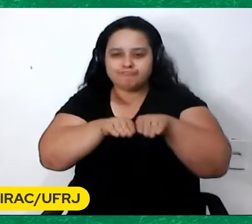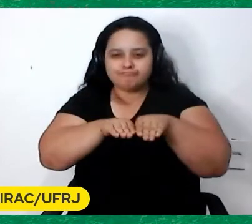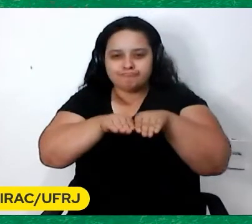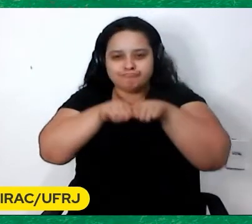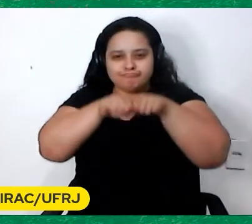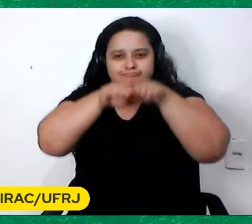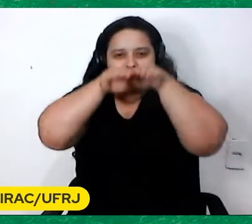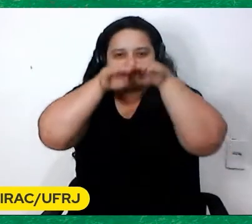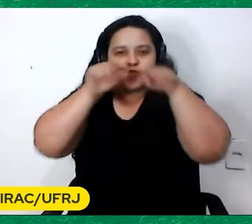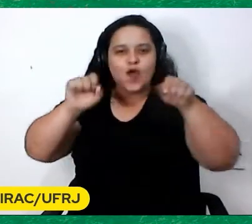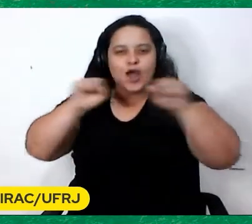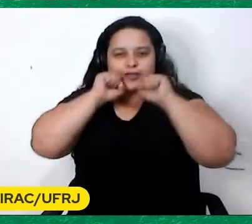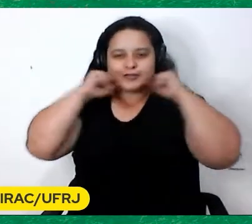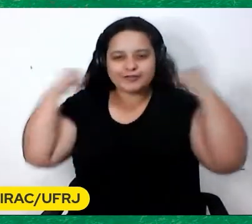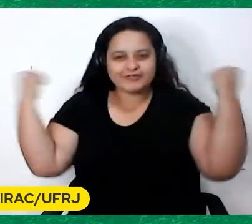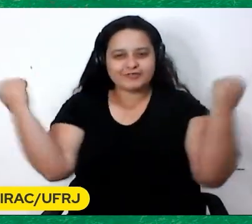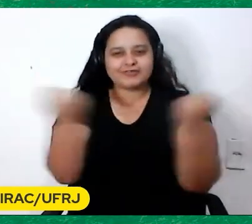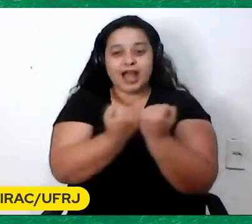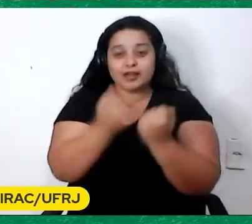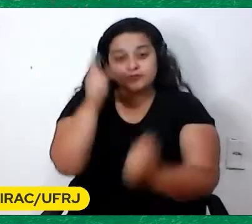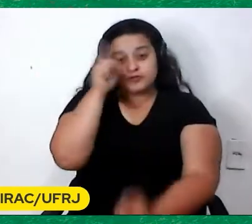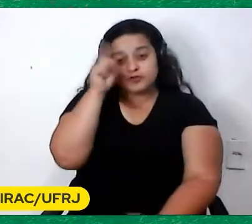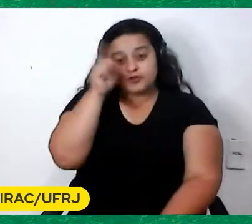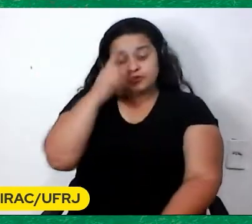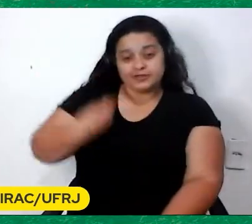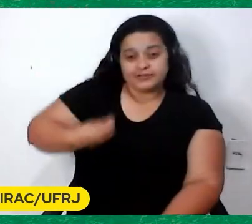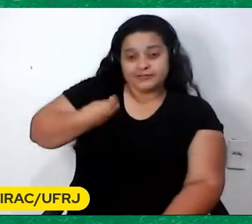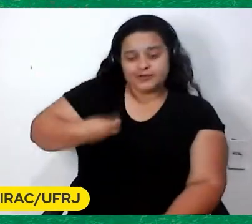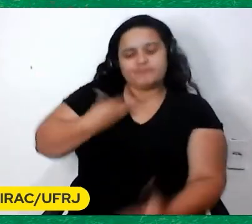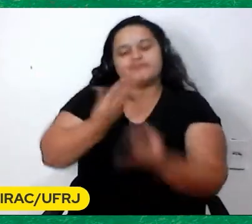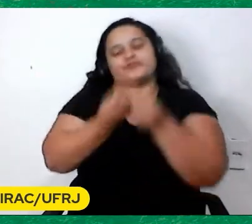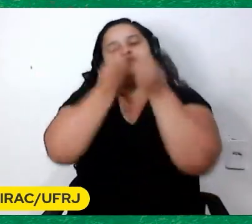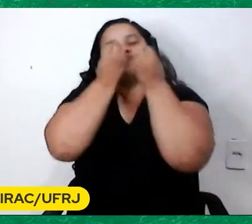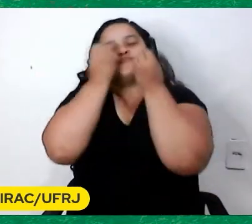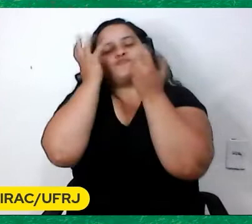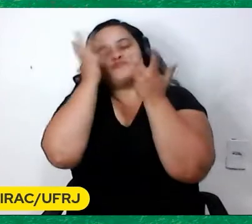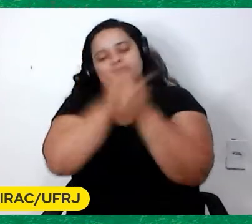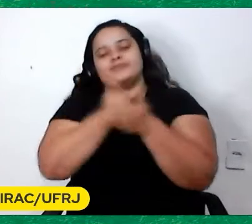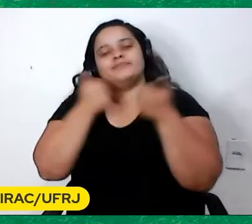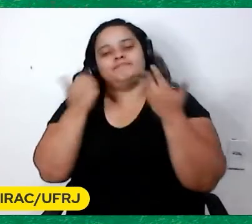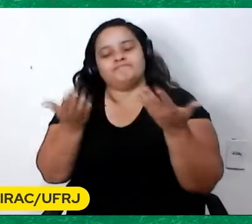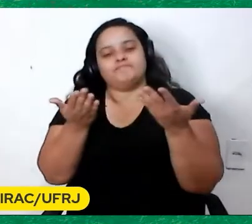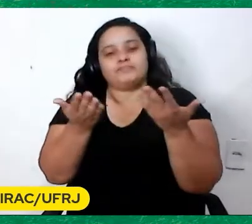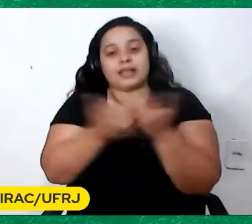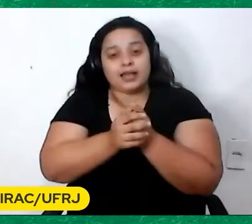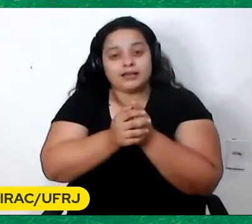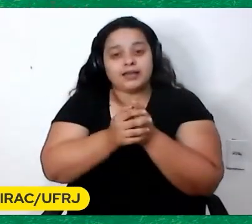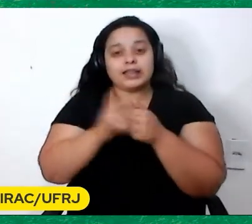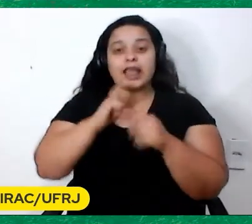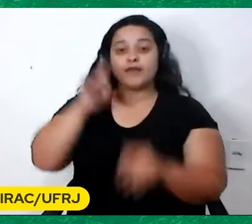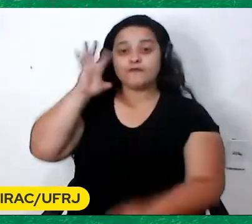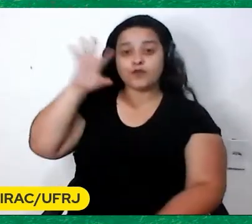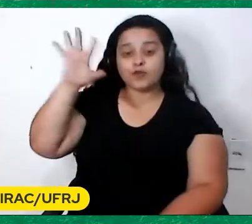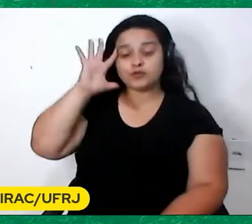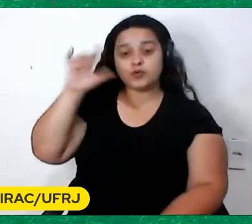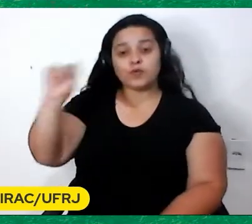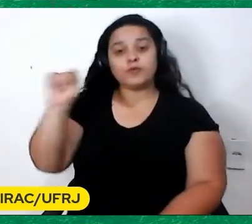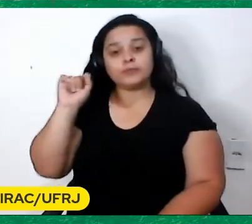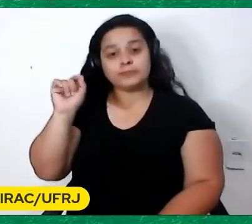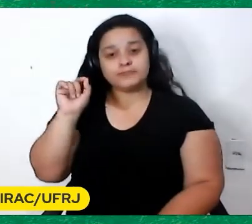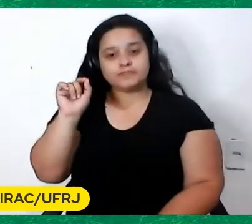E vai Para o cotidiano Para a vida Muito bonito E aí Entra um pouco O filósofo Não é, Marília? É